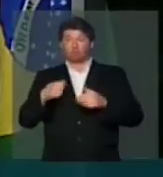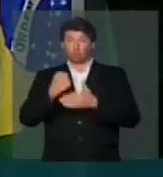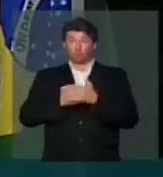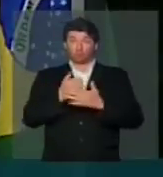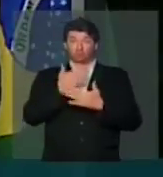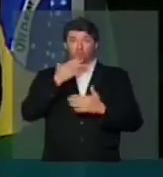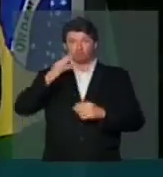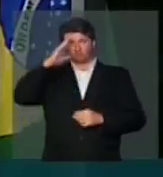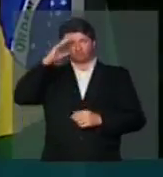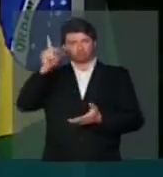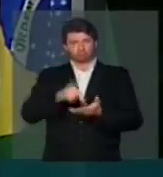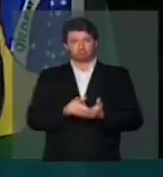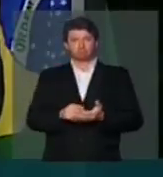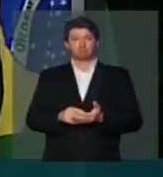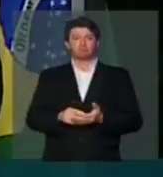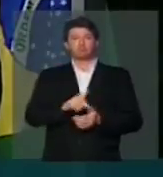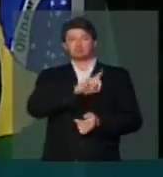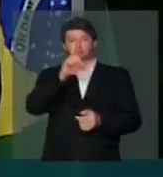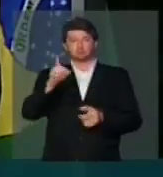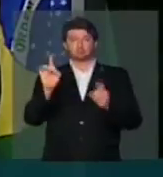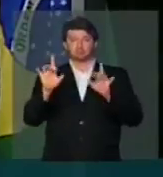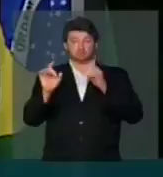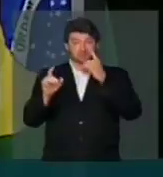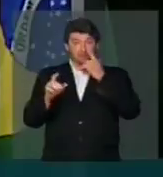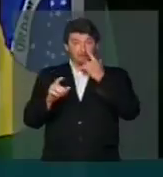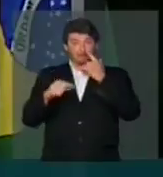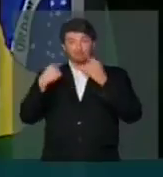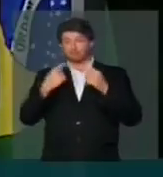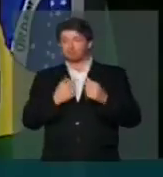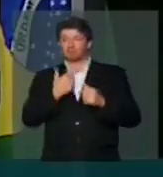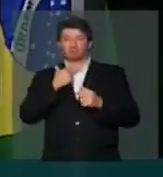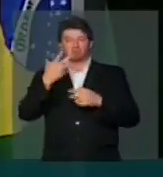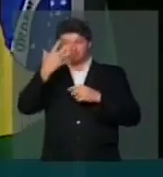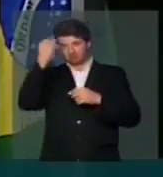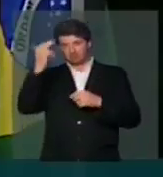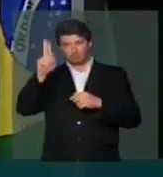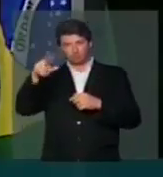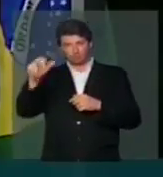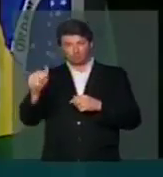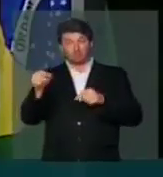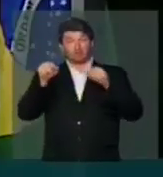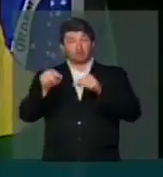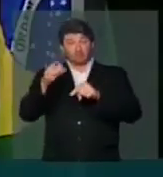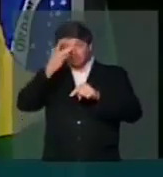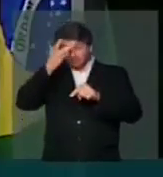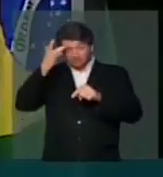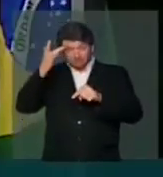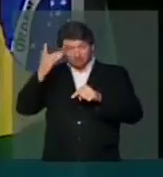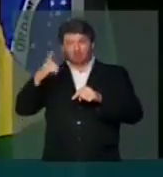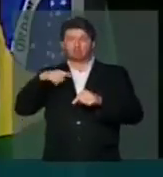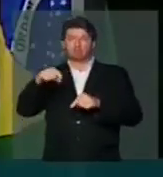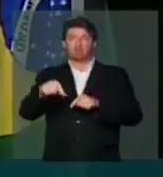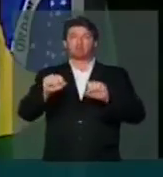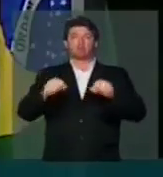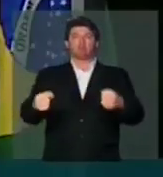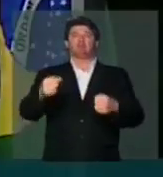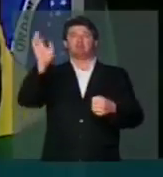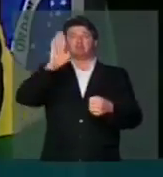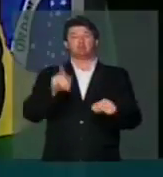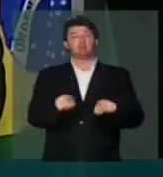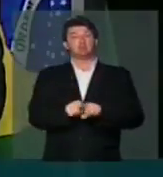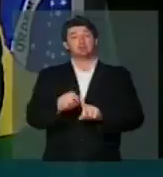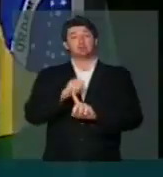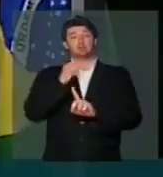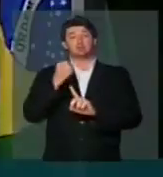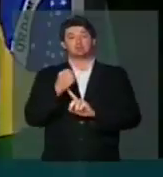soldados. Parabéns a todos, é um dia especial e que nós nunca possamos esquecer que esses aí são para defender o Brasil e também